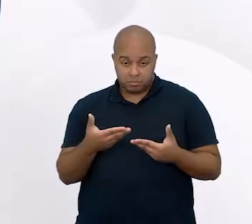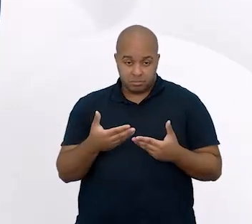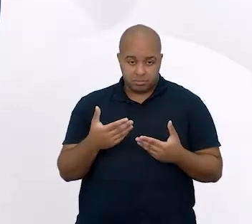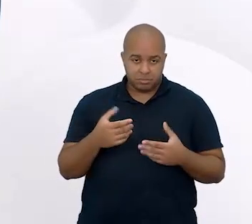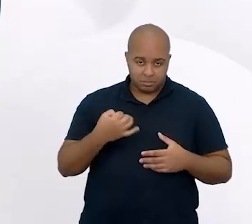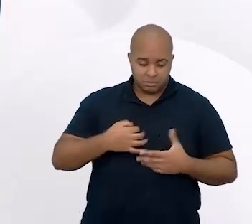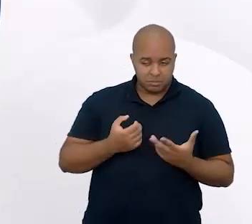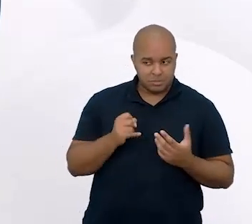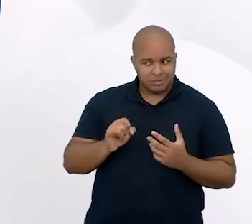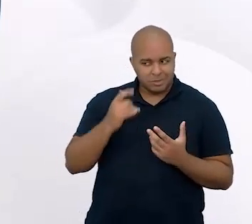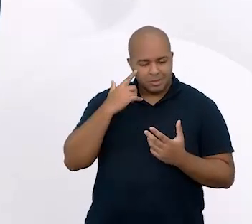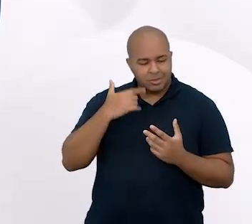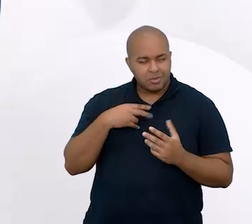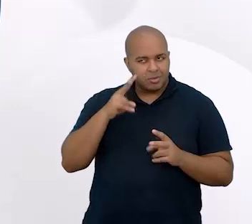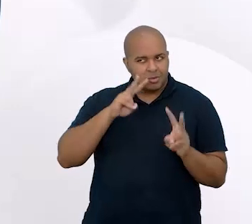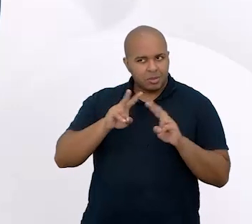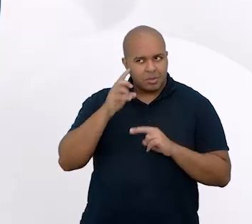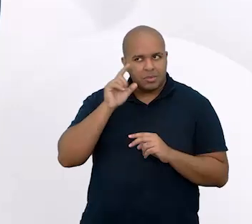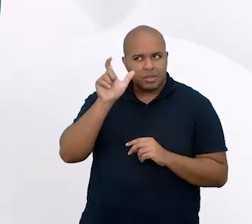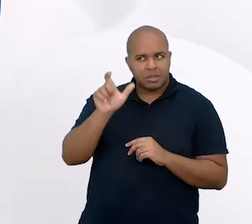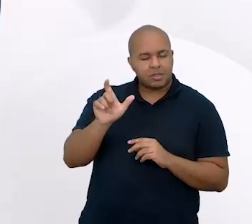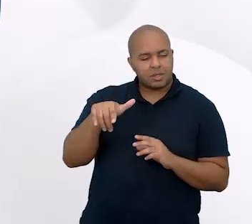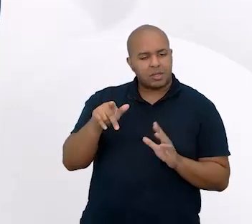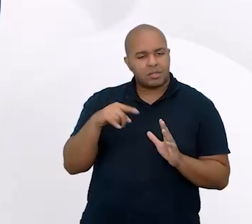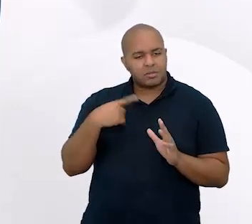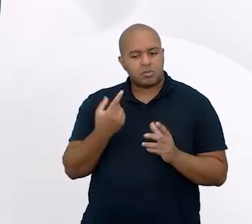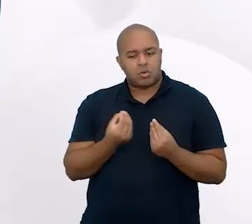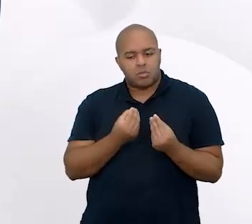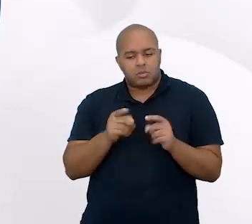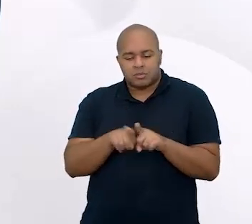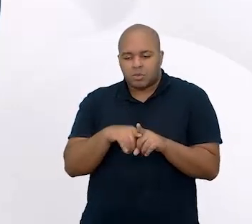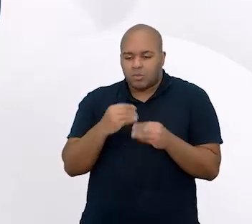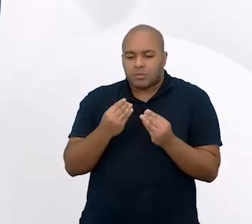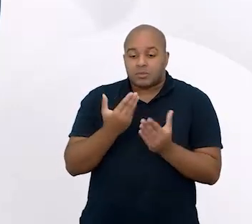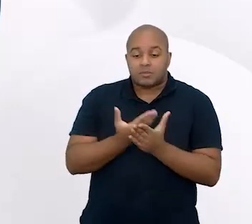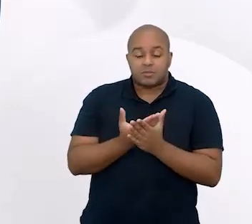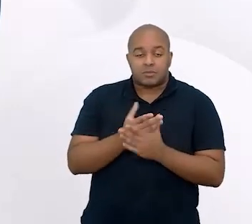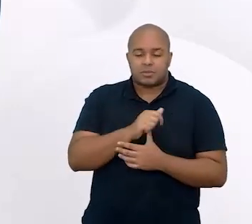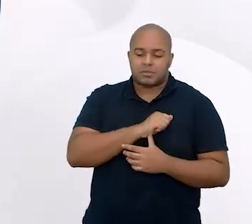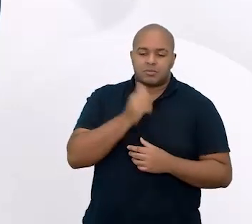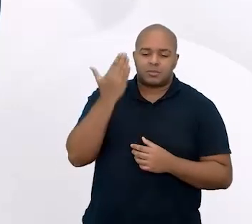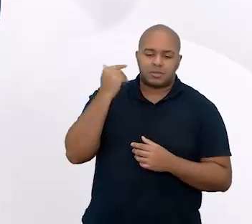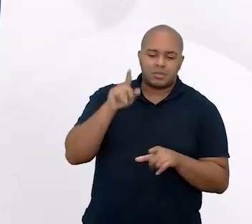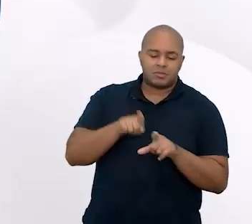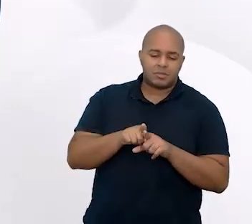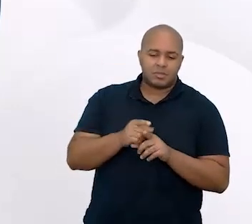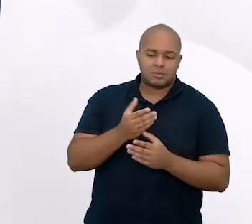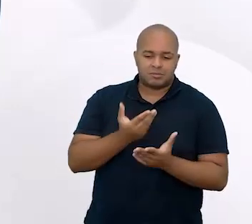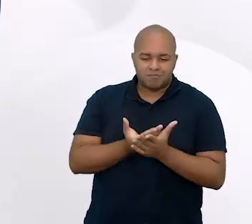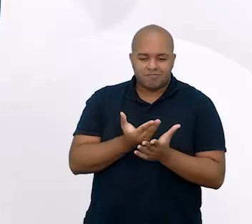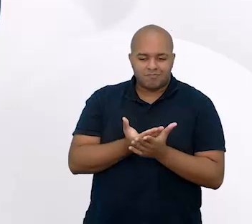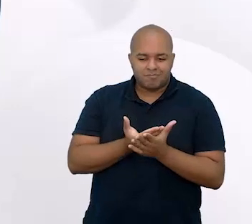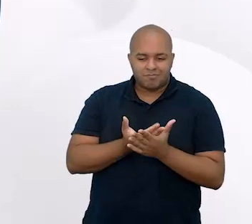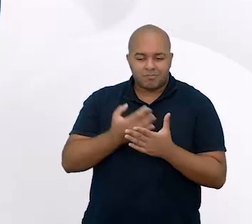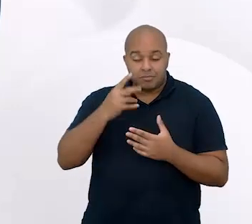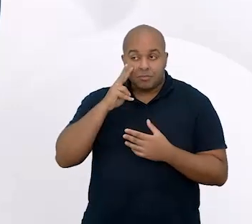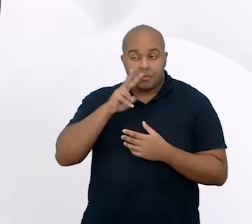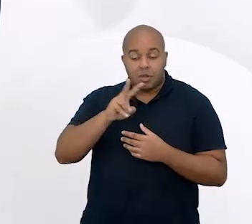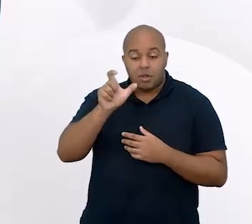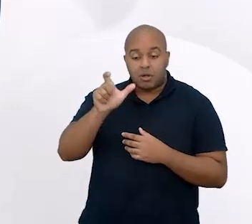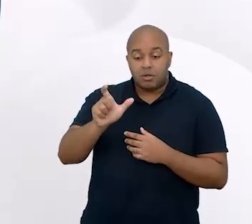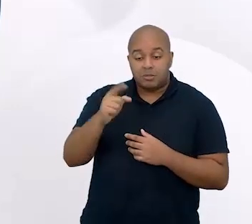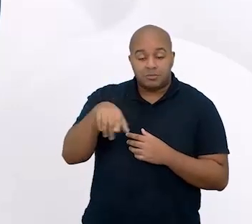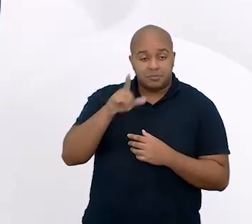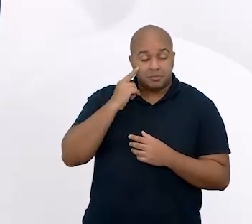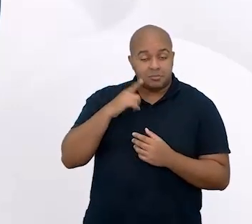sem olharmos para aquilo que fomos enquanto estudantes. E ao estudarmos e ao olharmos para